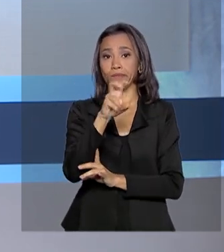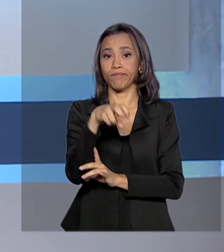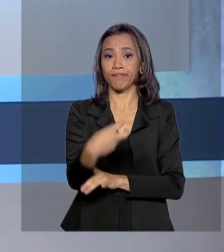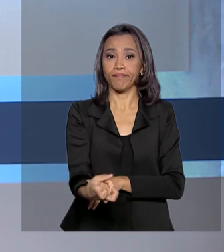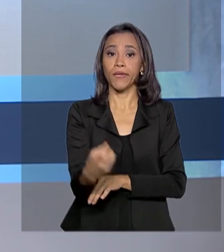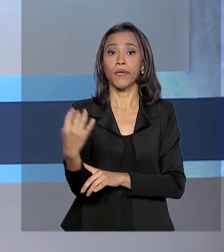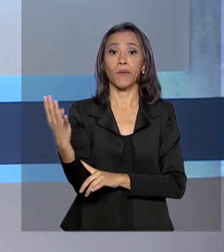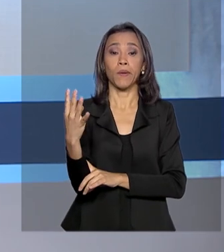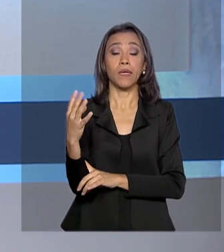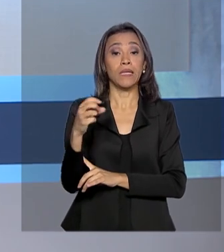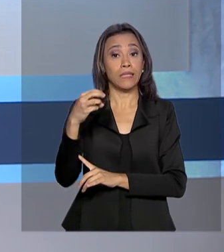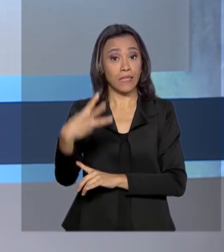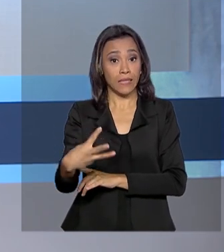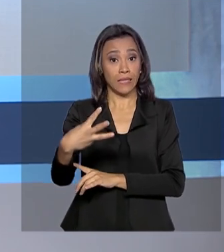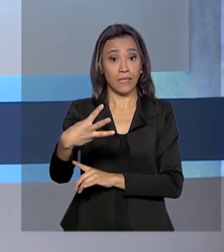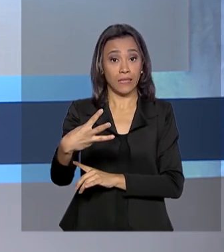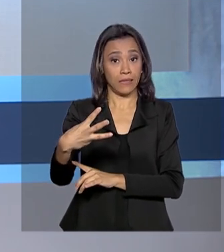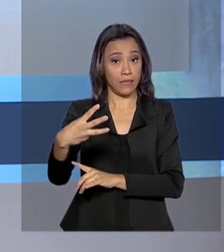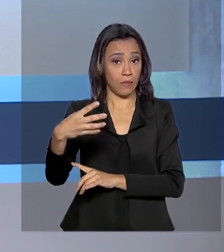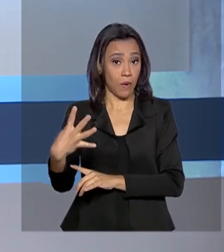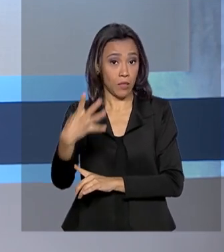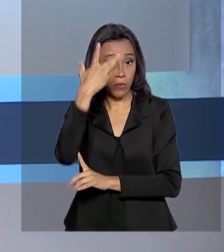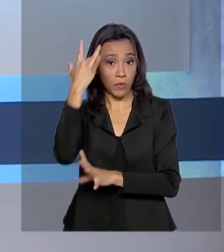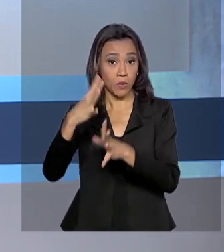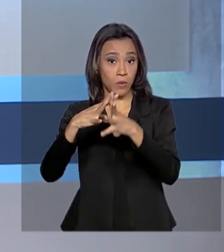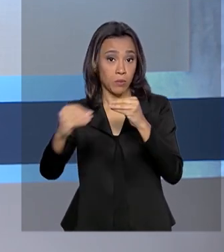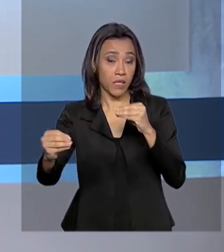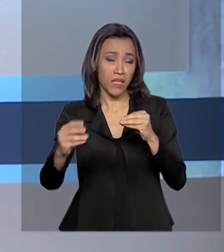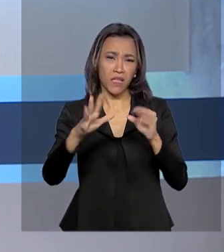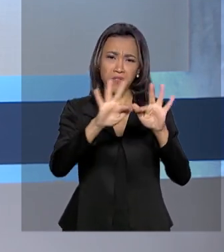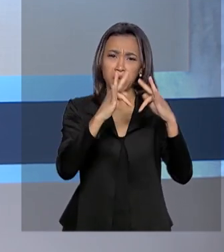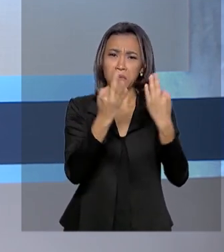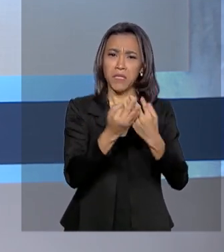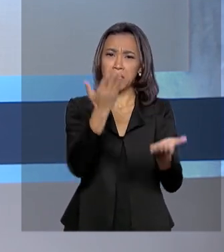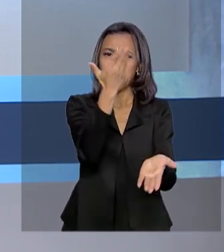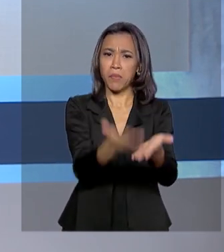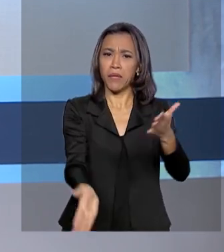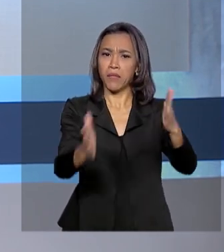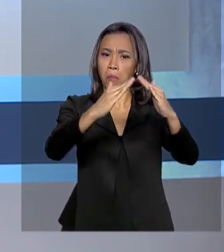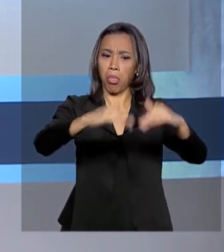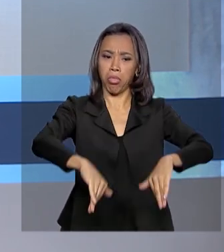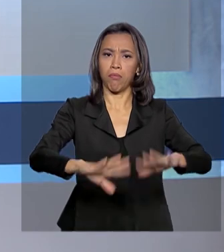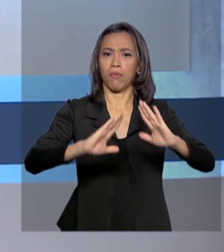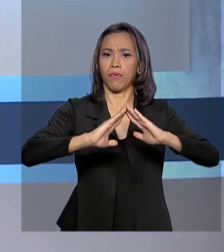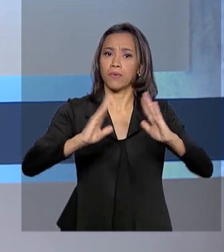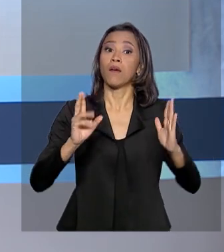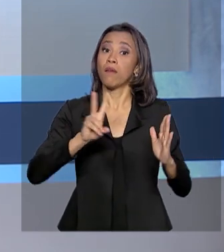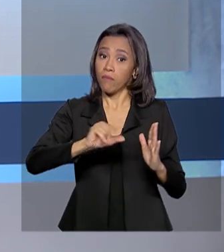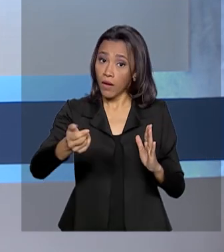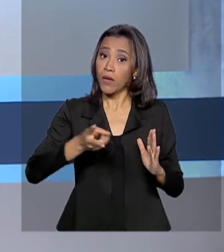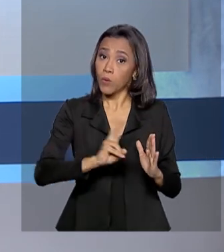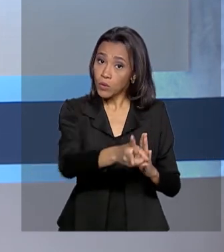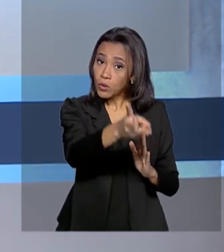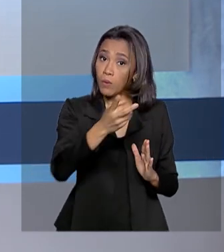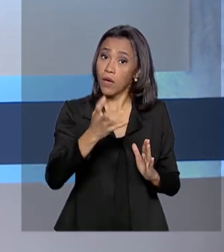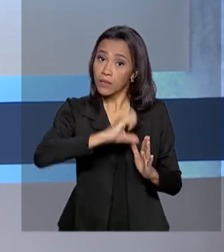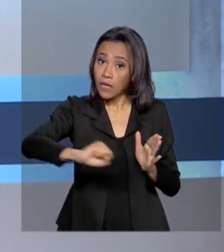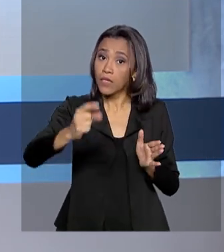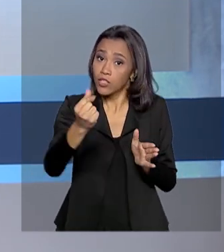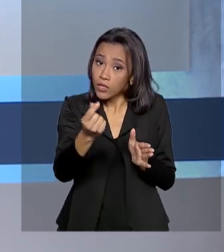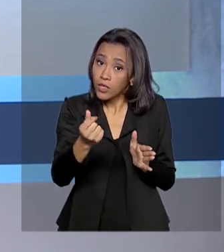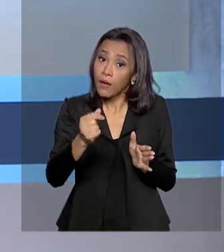desaparecidos e várias famílias desabrigadas. A antecipação do benefício vai valer enquanto a situação por lá não for